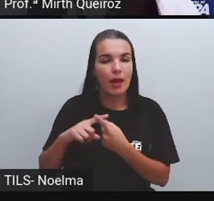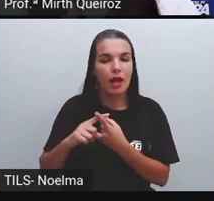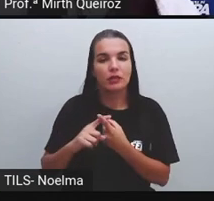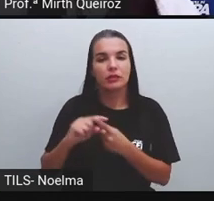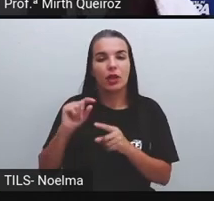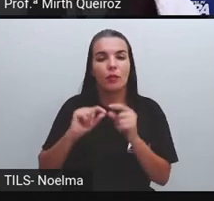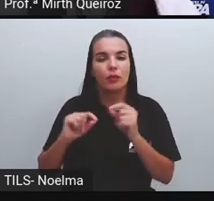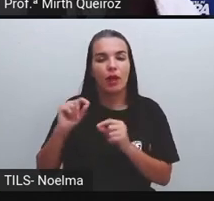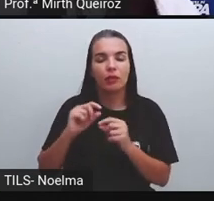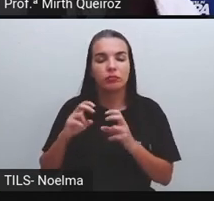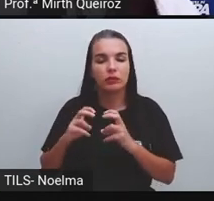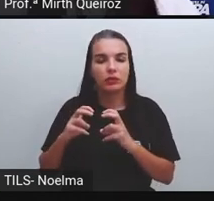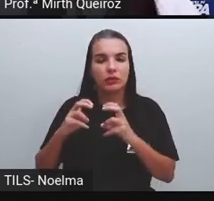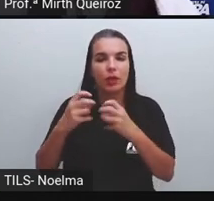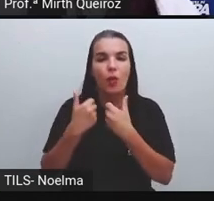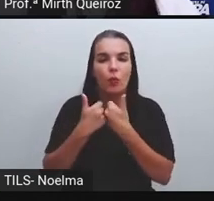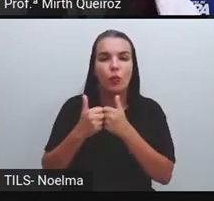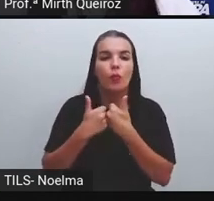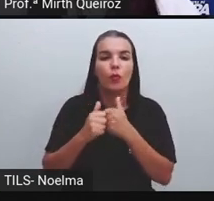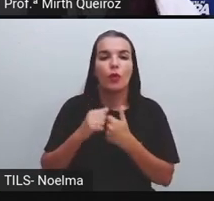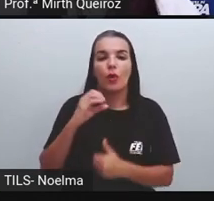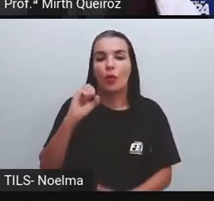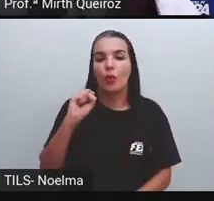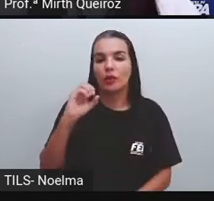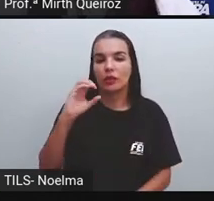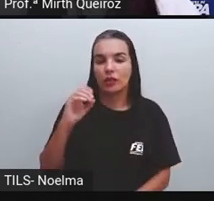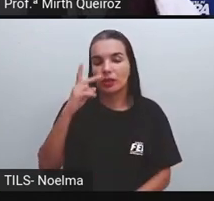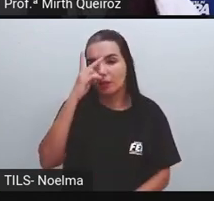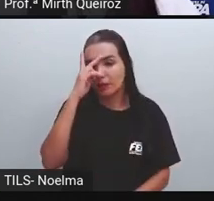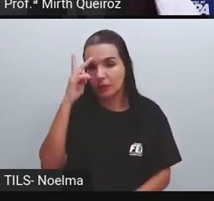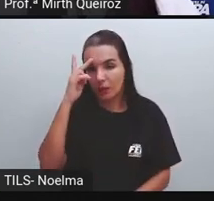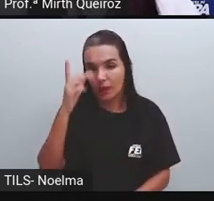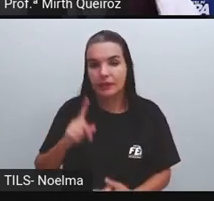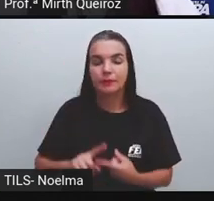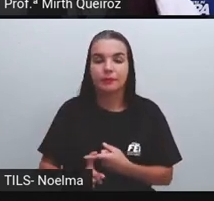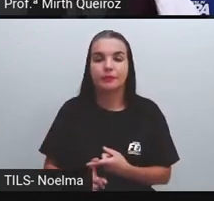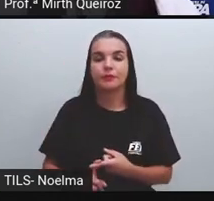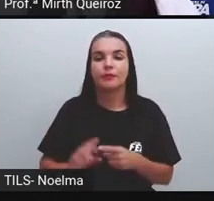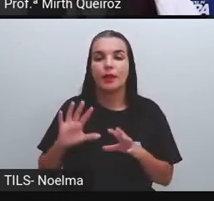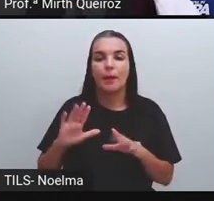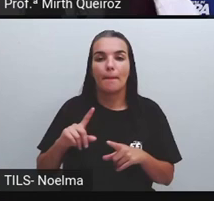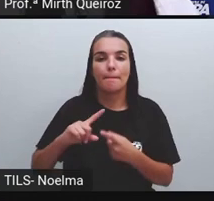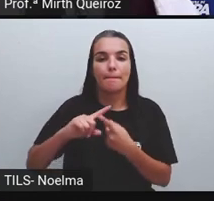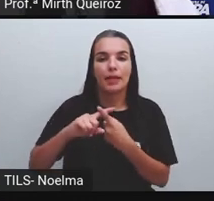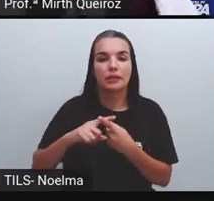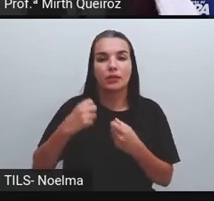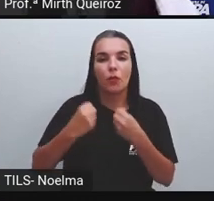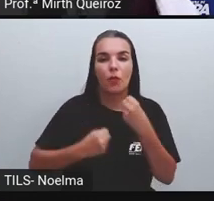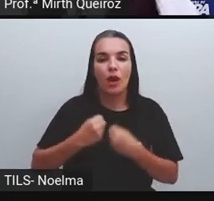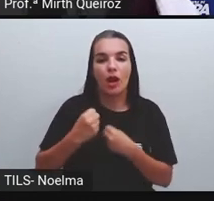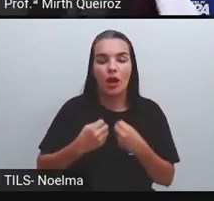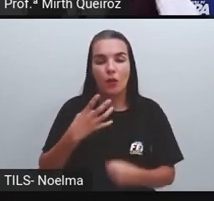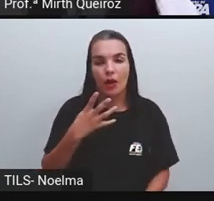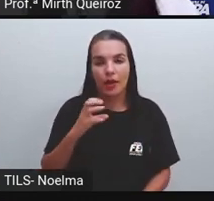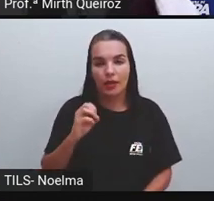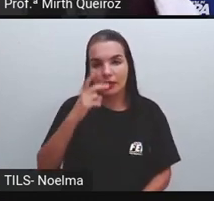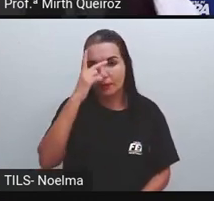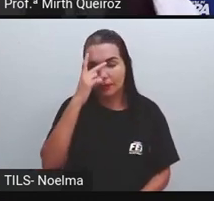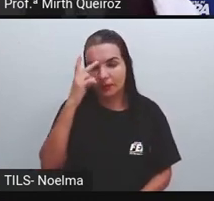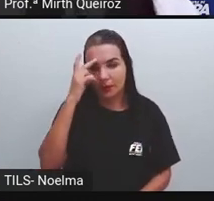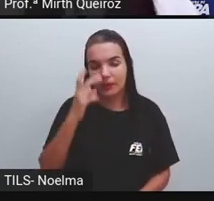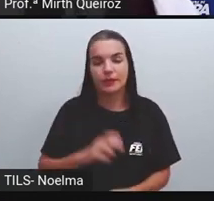transporte, o ônibus, 80 pessoas, o carro, 40 pessoas,